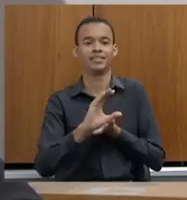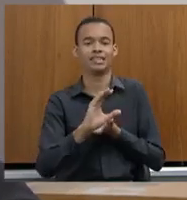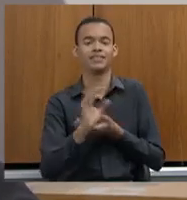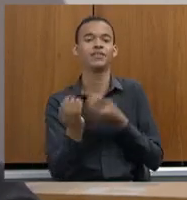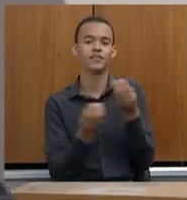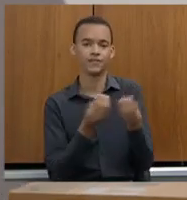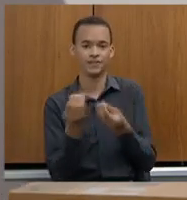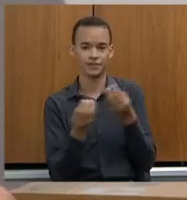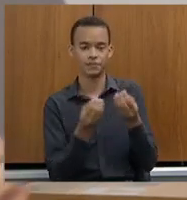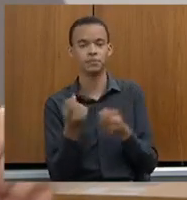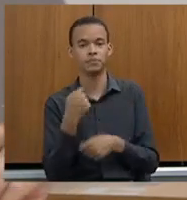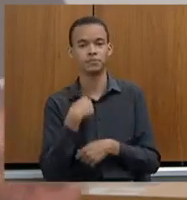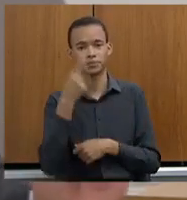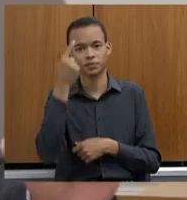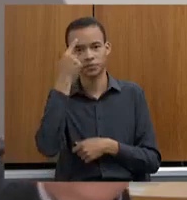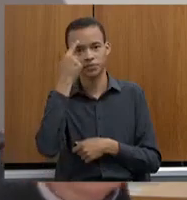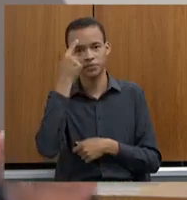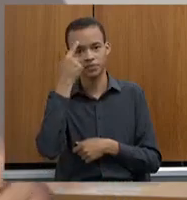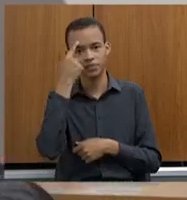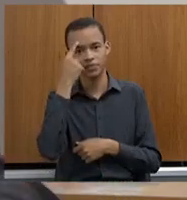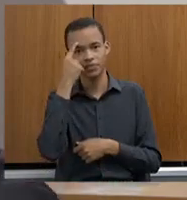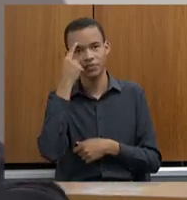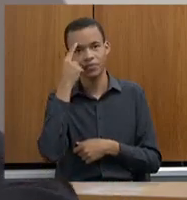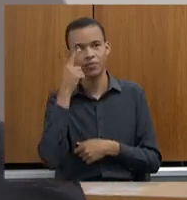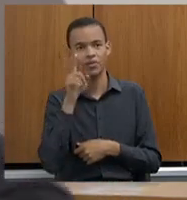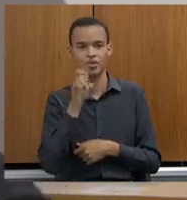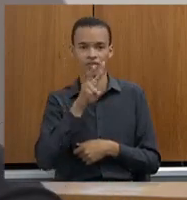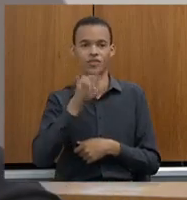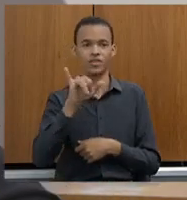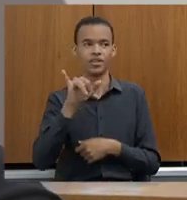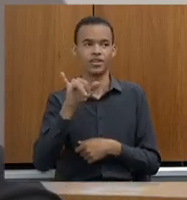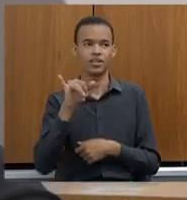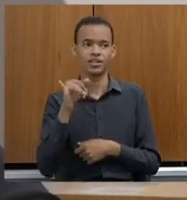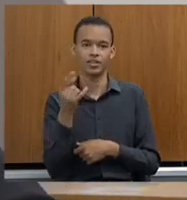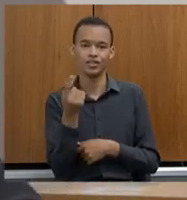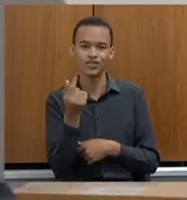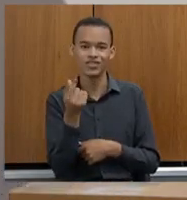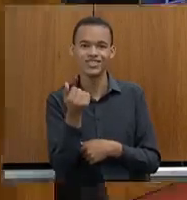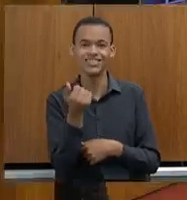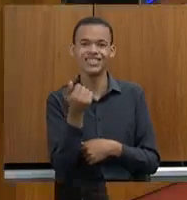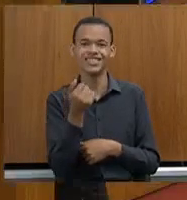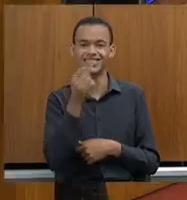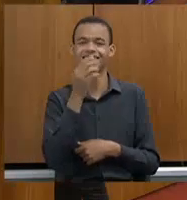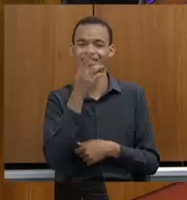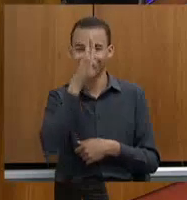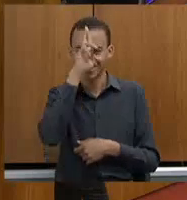dar algum... Como é que é lá? Diária? Como é chama? Um almoço. Um almoço?